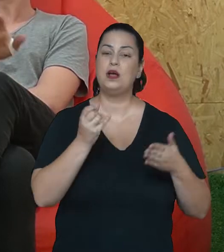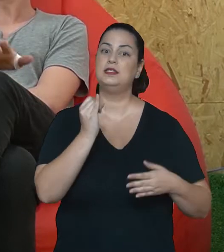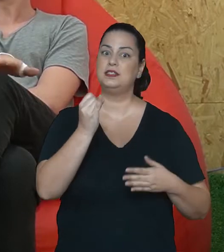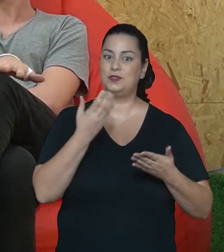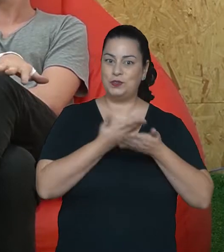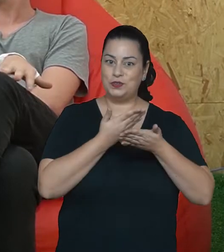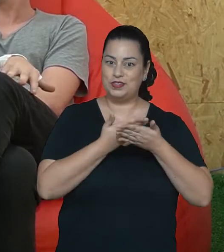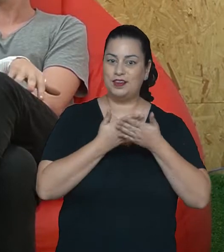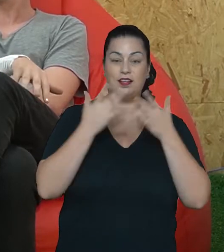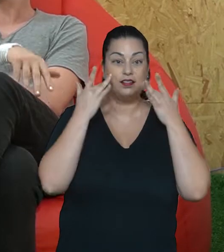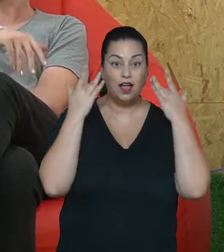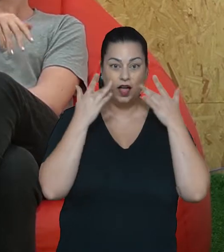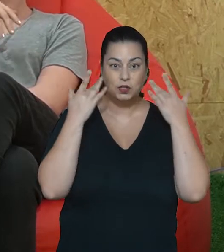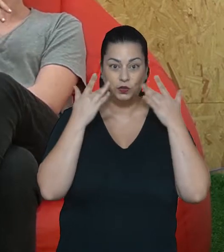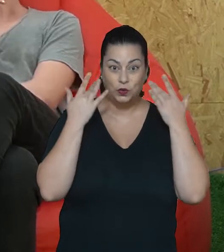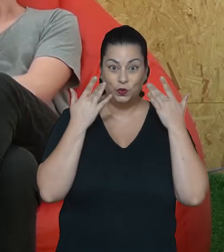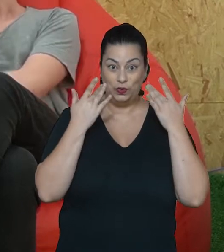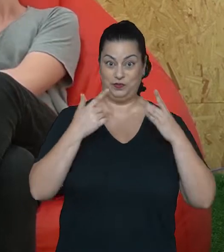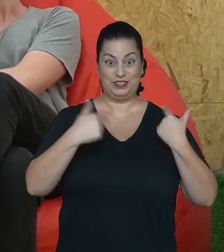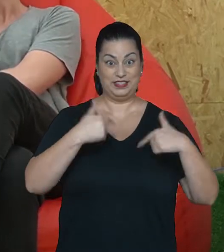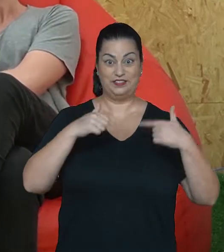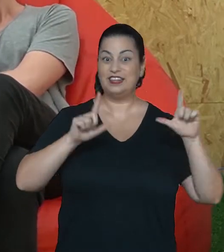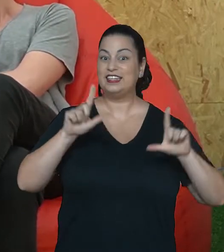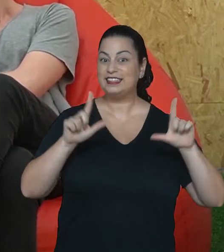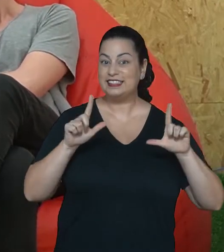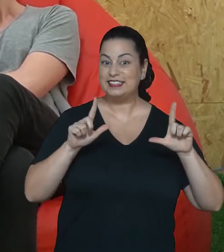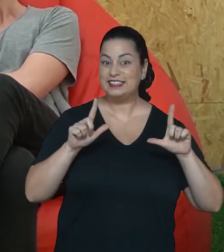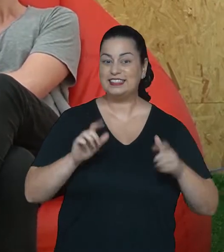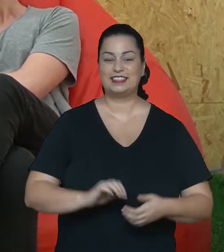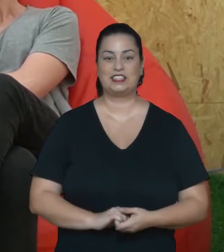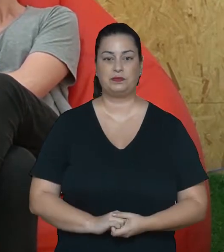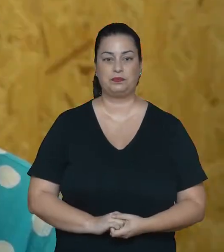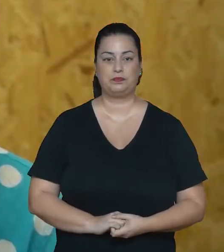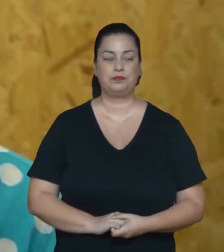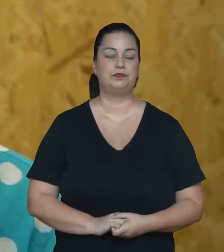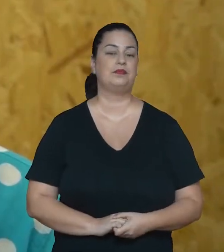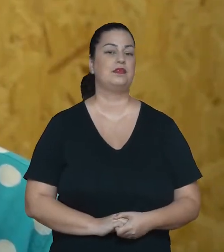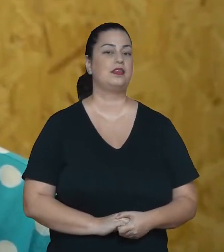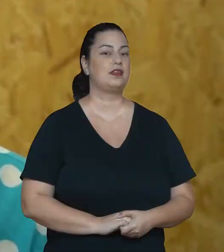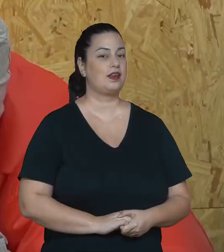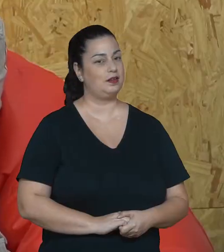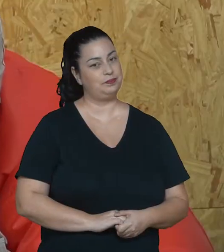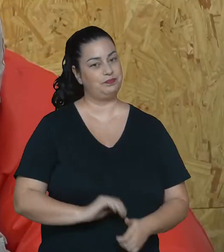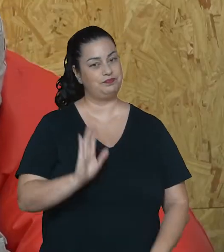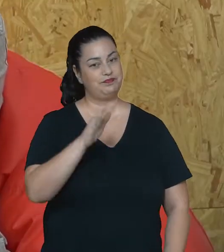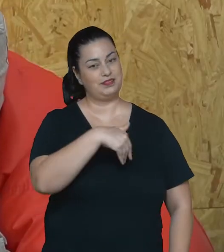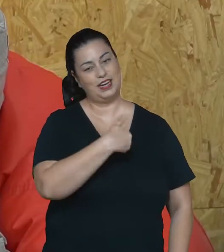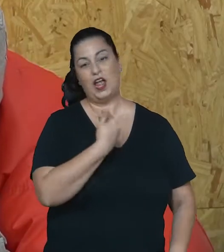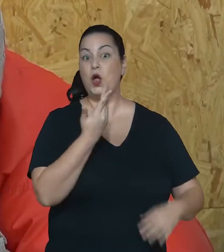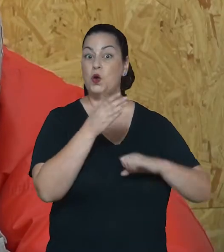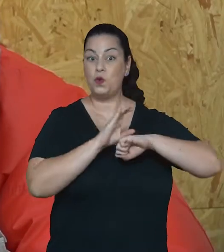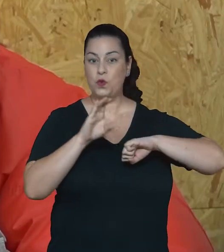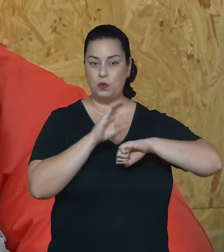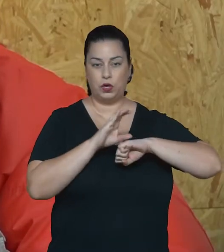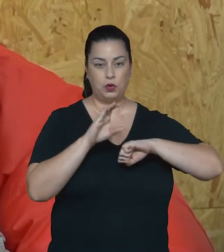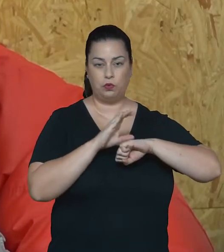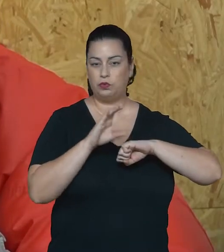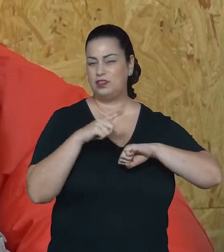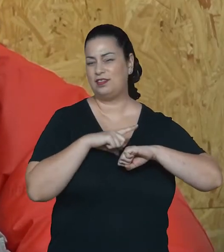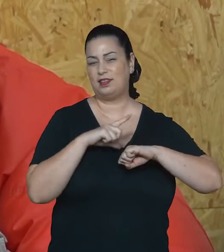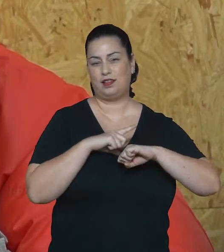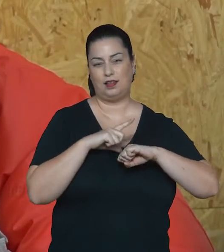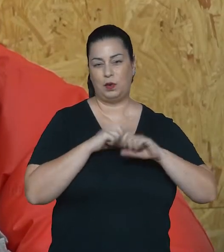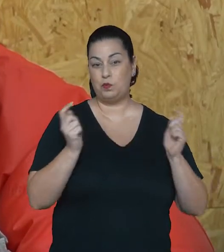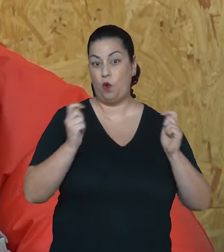do teatro? Se eu cursar teatro, é na TV que eu vou arrumar um emprego? Ah, o curso abre